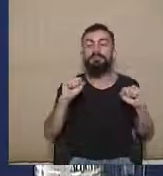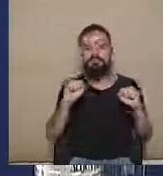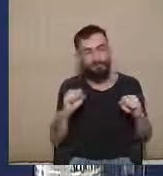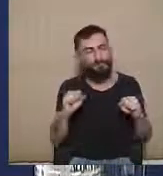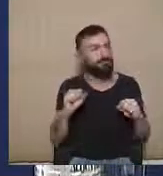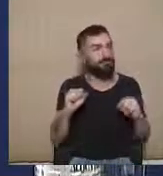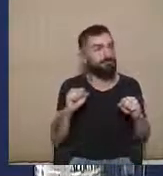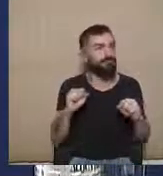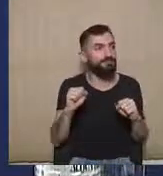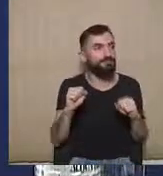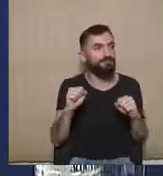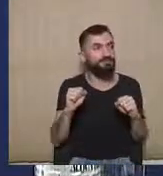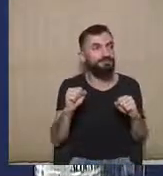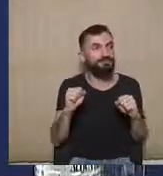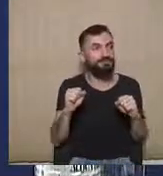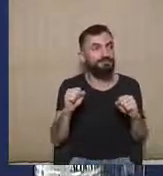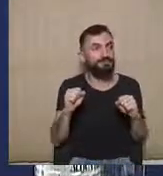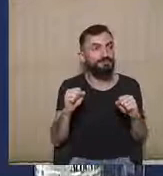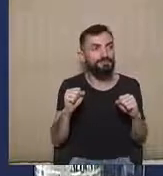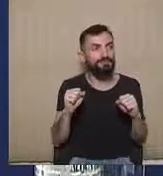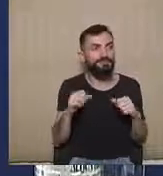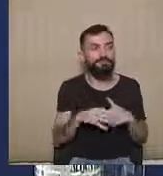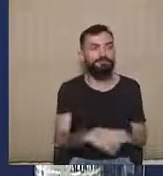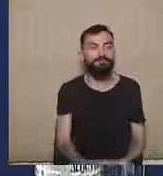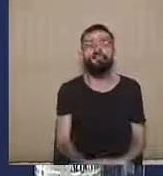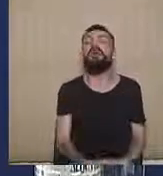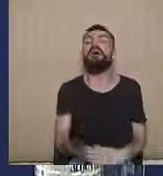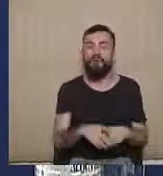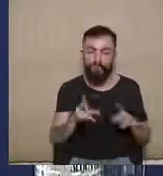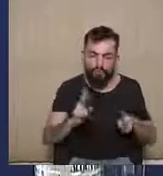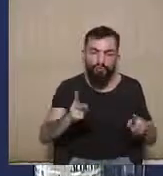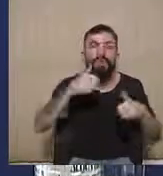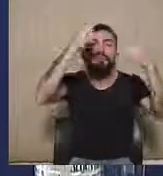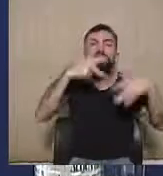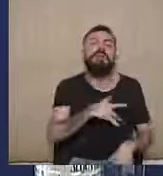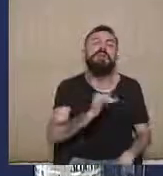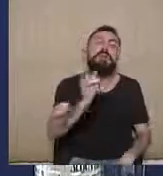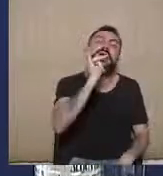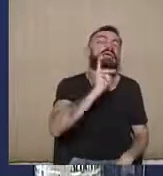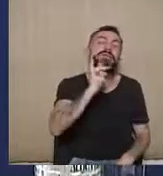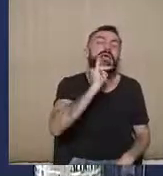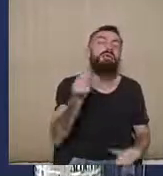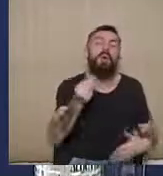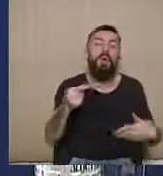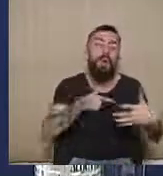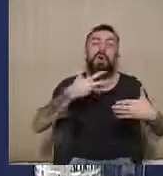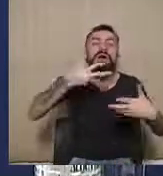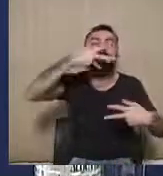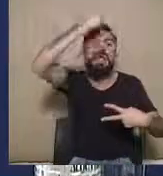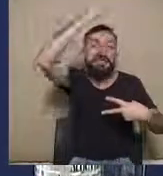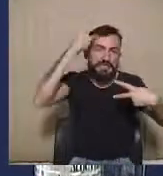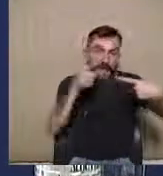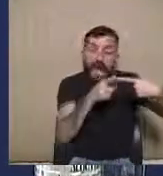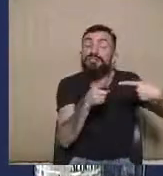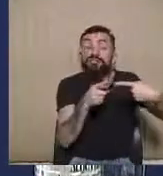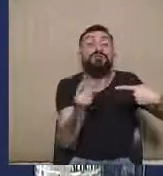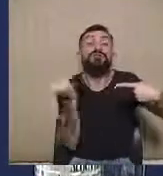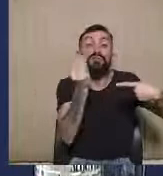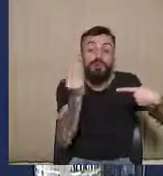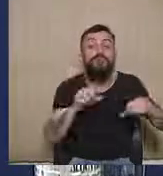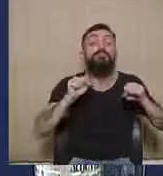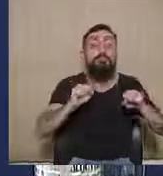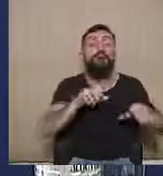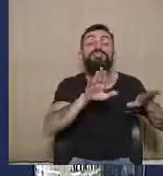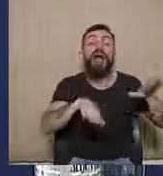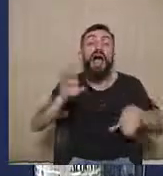ainda para se ilustrar a celeridade que marca o processo eleitoral, é a possibilidade de citação,